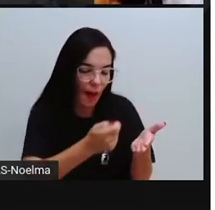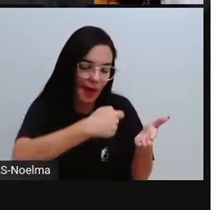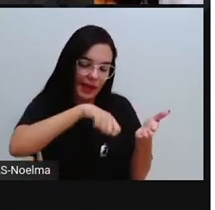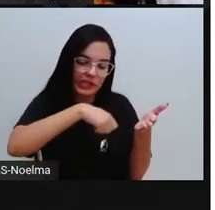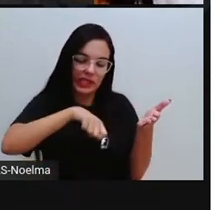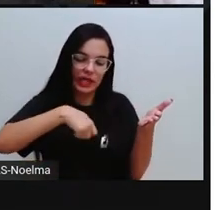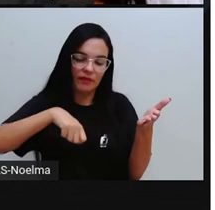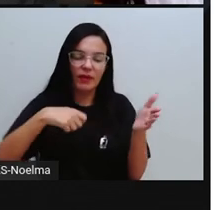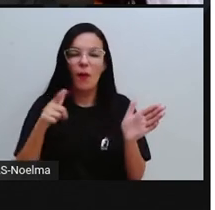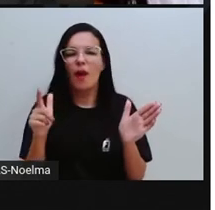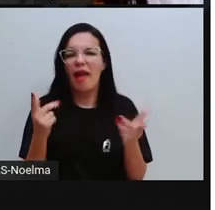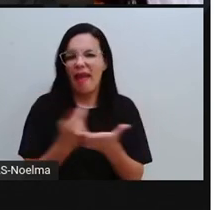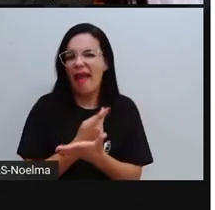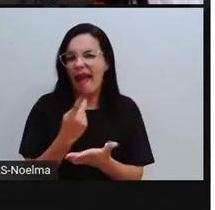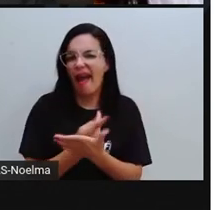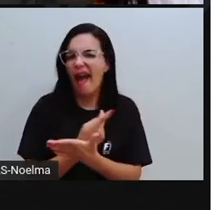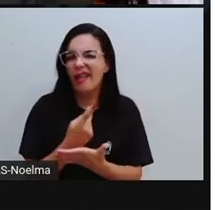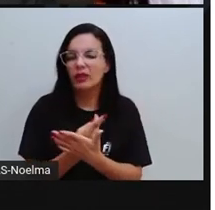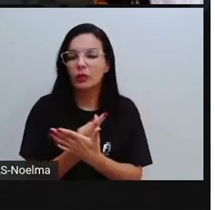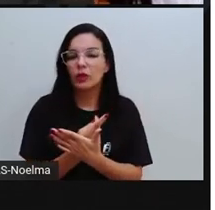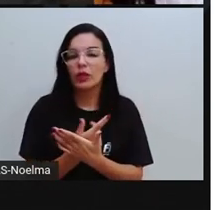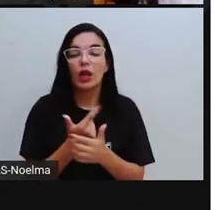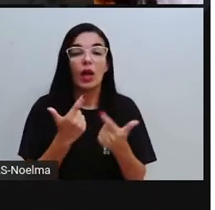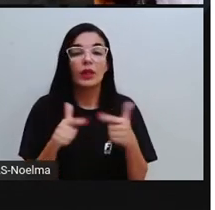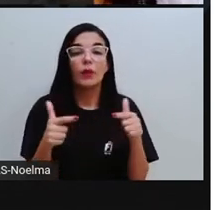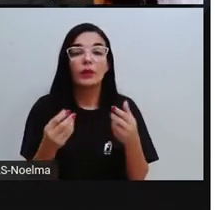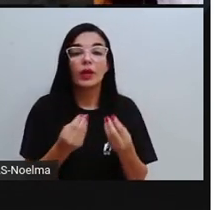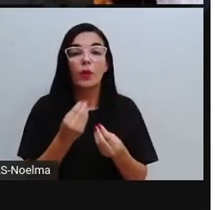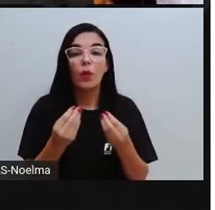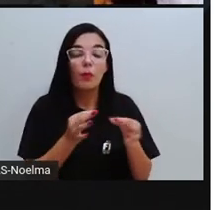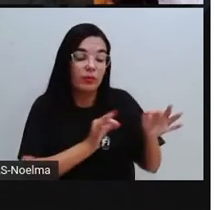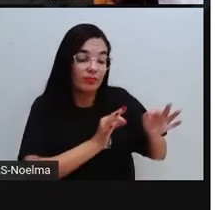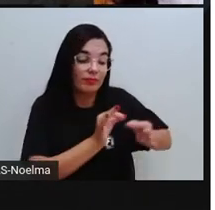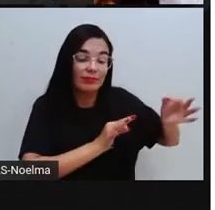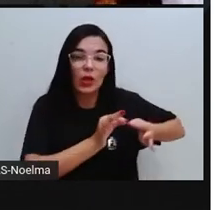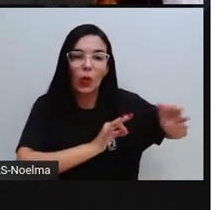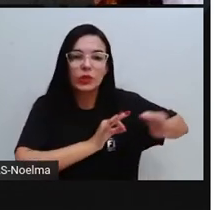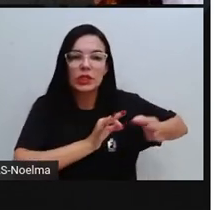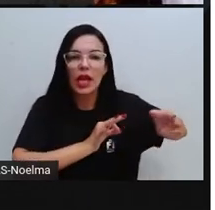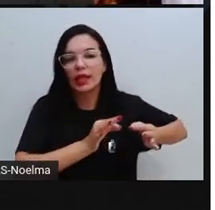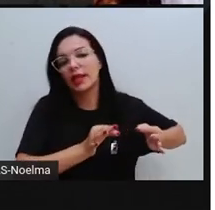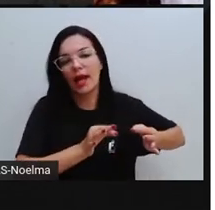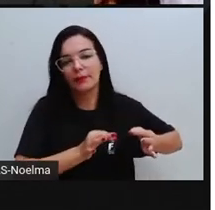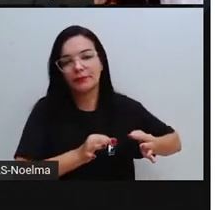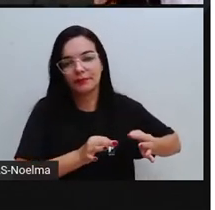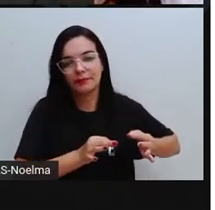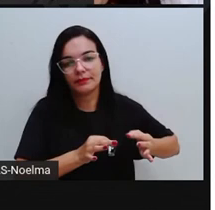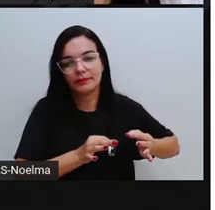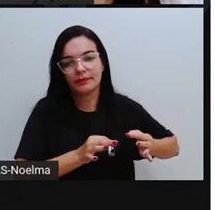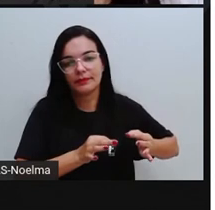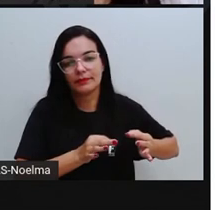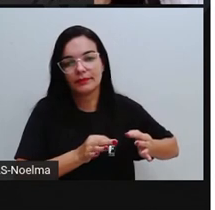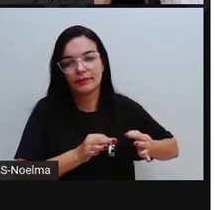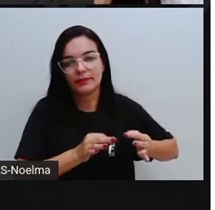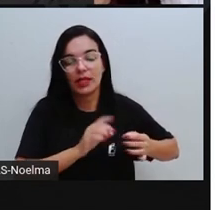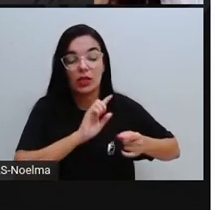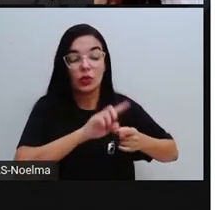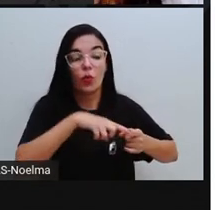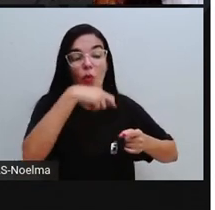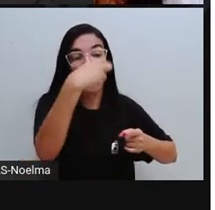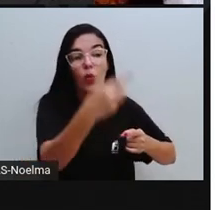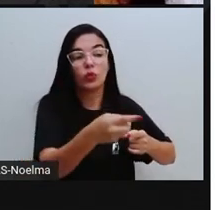ou em outro momento, no próximo dia de jornal, eles fazem a correção,